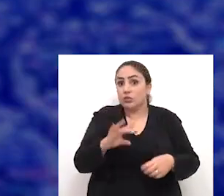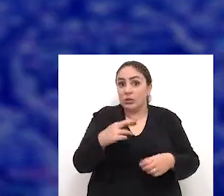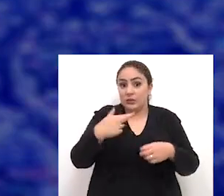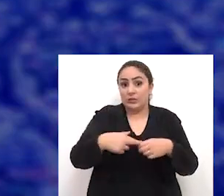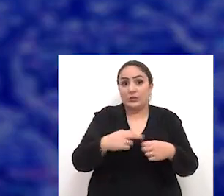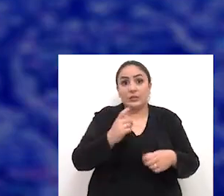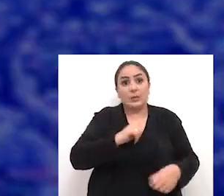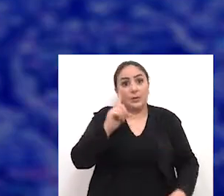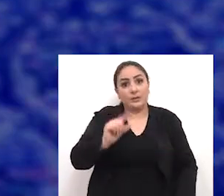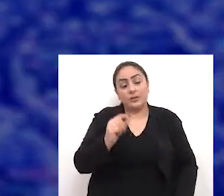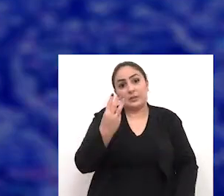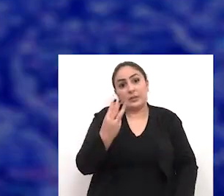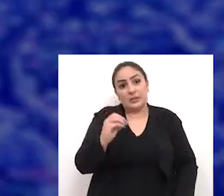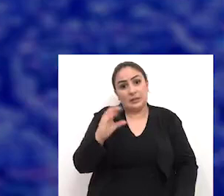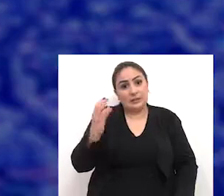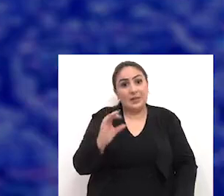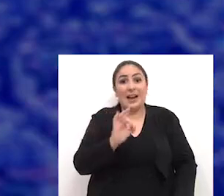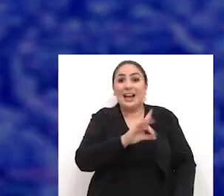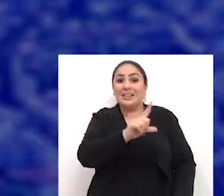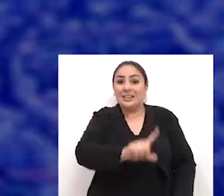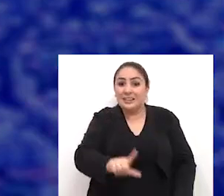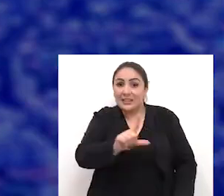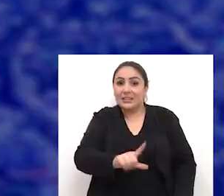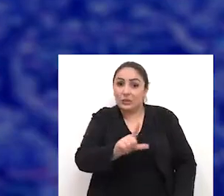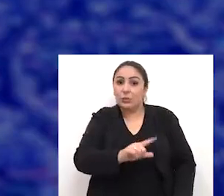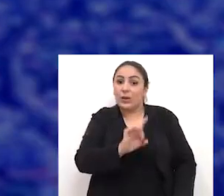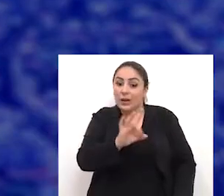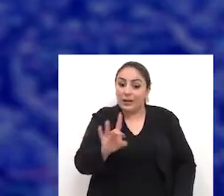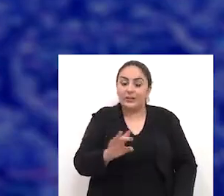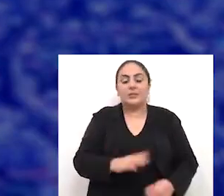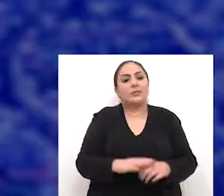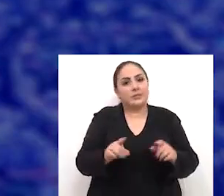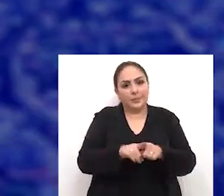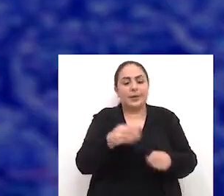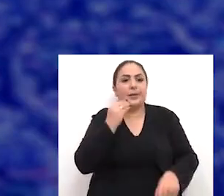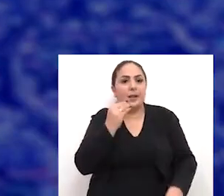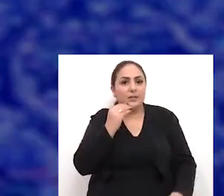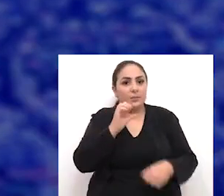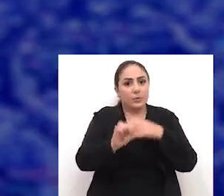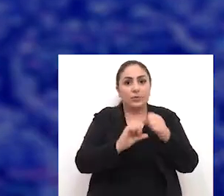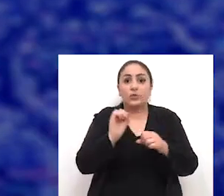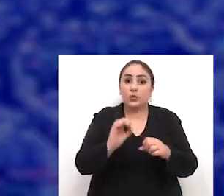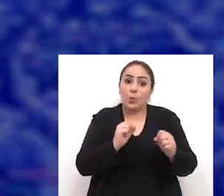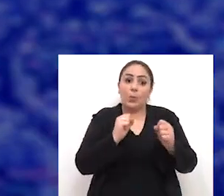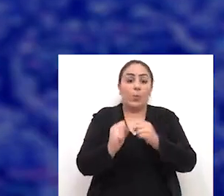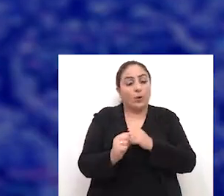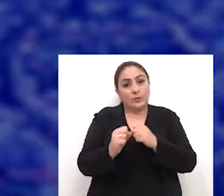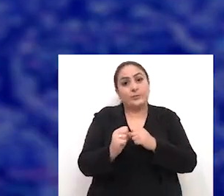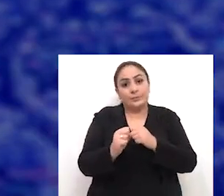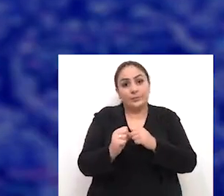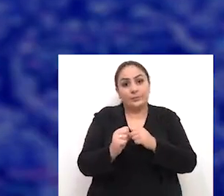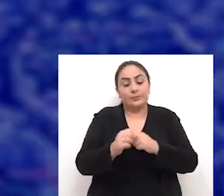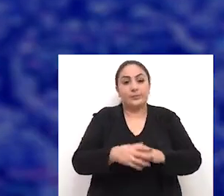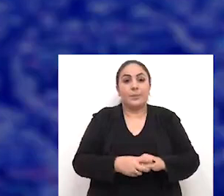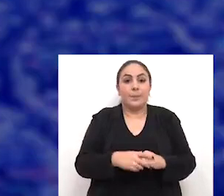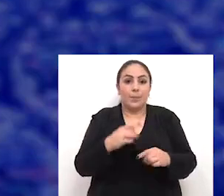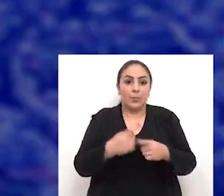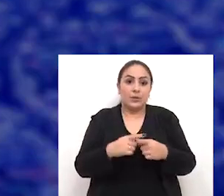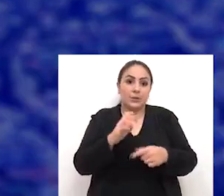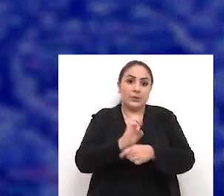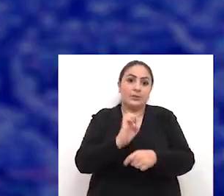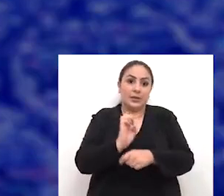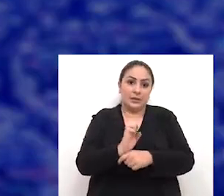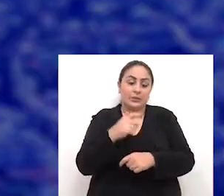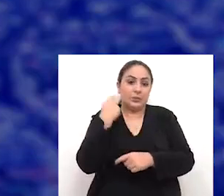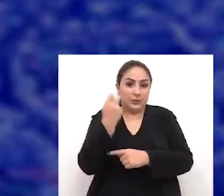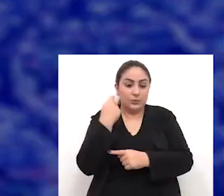gasolina, a expectativa é que nós tenhamos uma redução de 30 centavos por litro na bomba do posto de combustível. E, obviamente, que essas modificações só são possíveis porque o